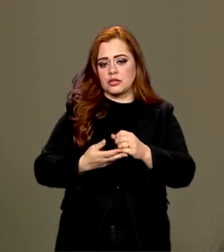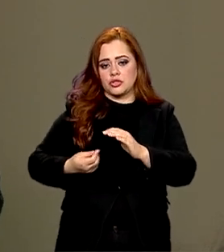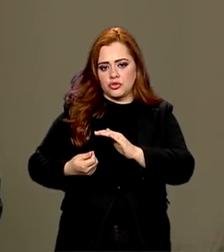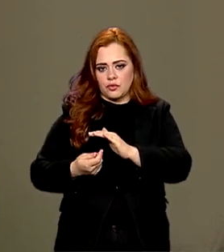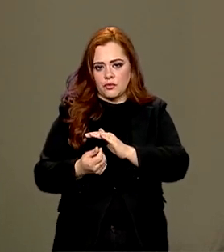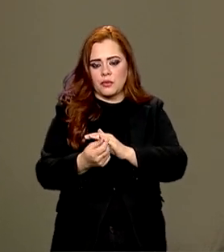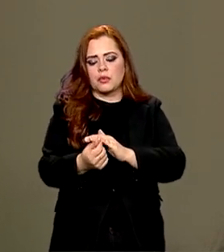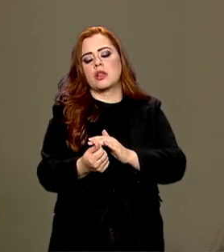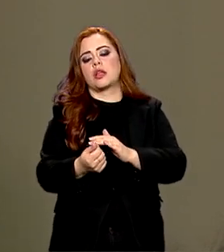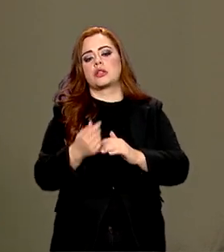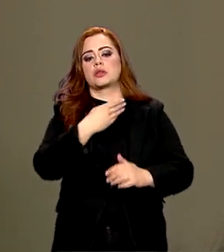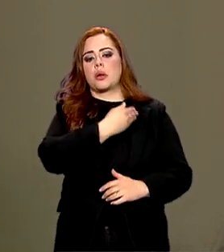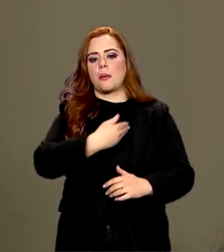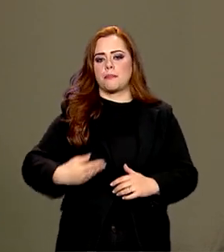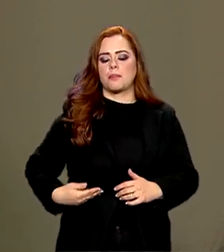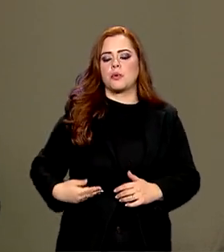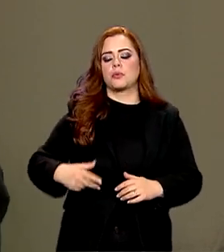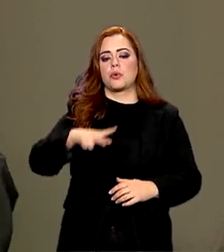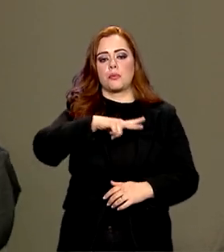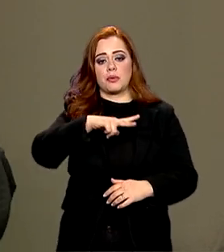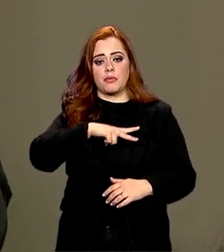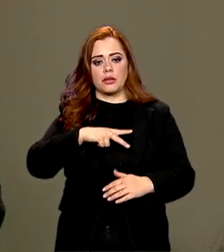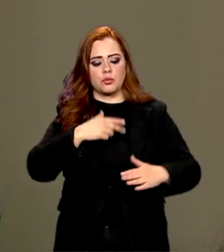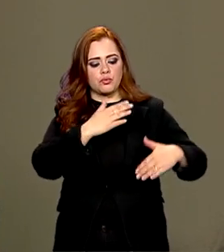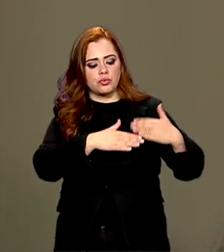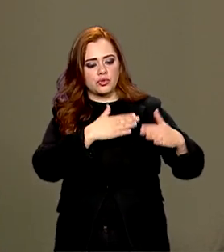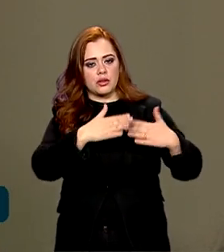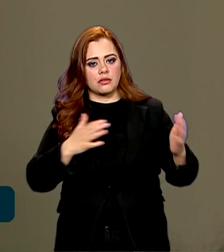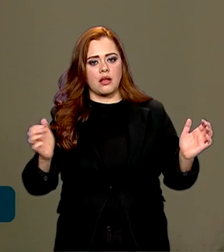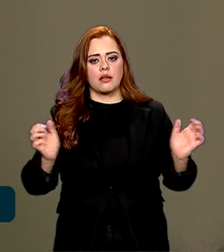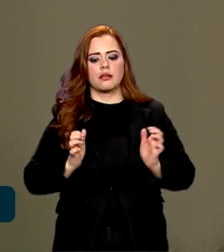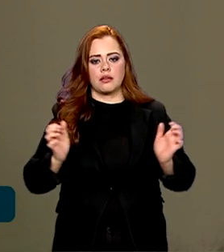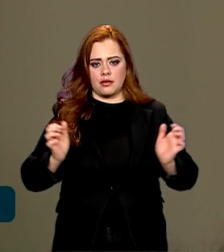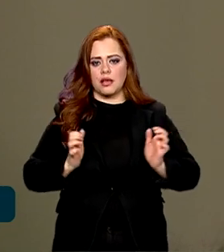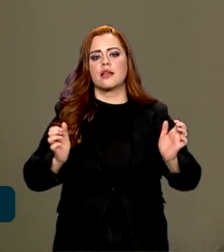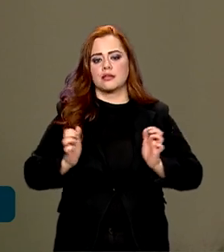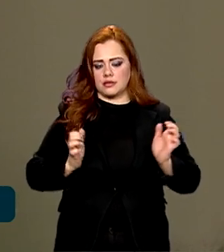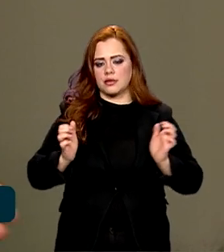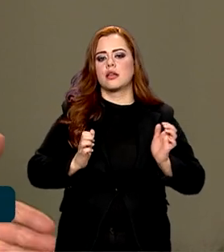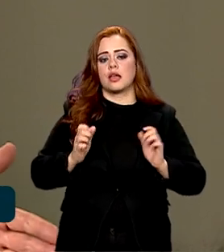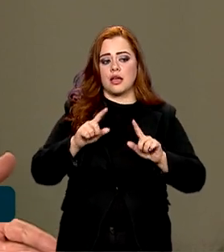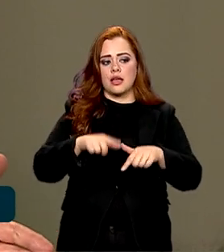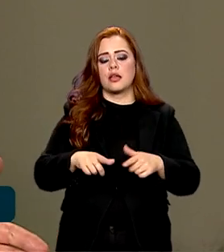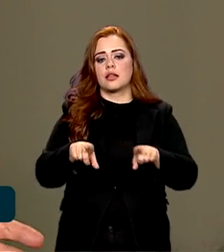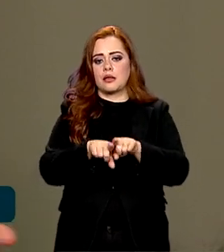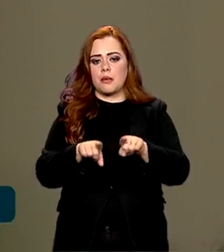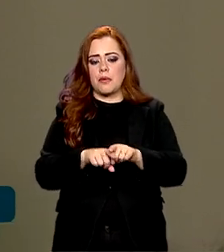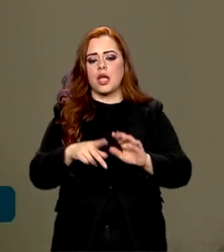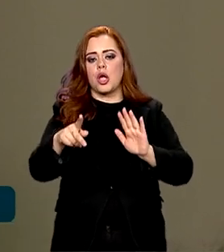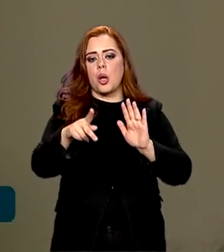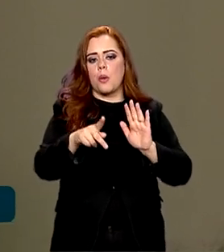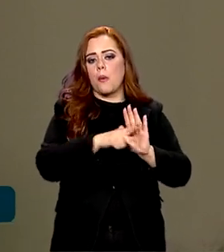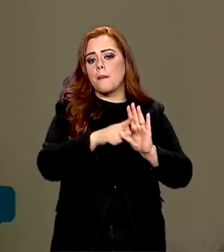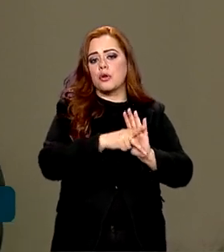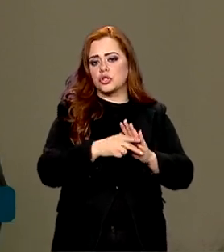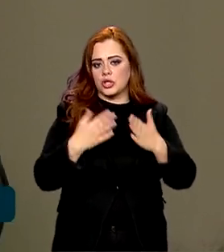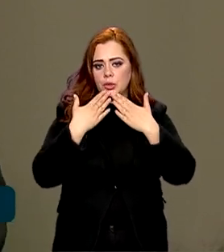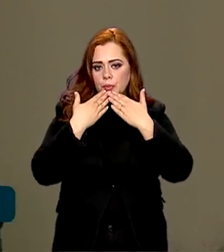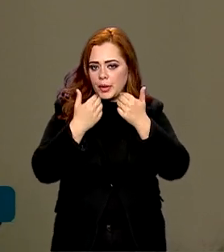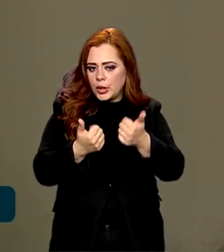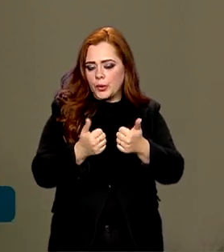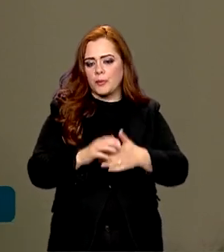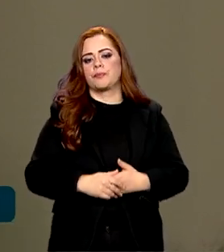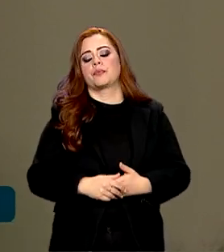parcerias público-privadas. Então isso vai gerar muita riqueza. E a iniciativa privada quer bons projetos. Desde que existe